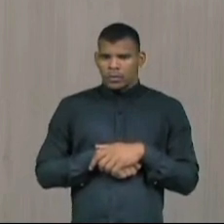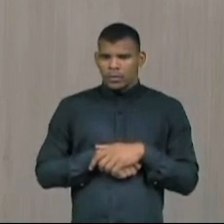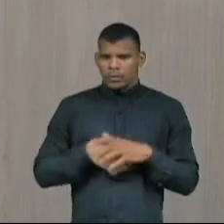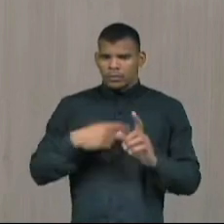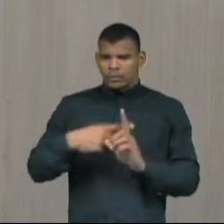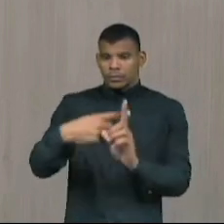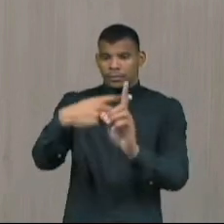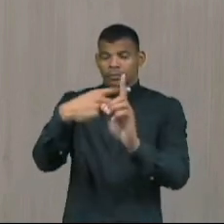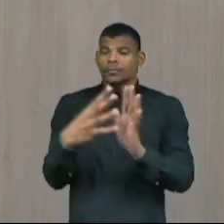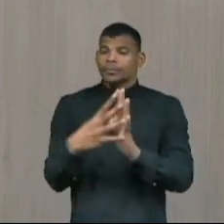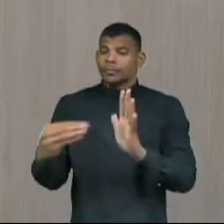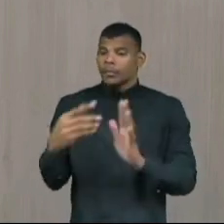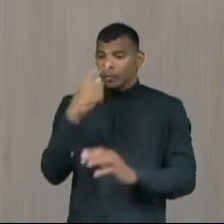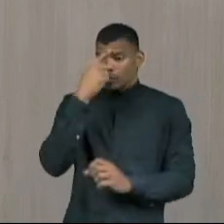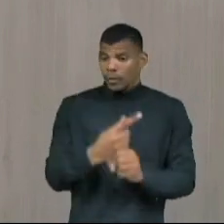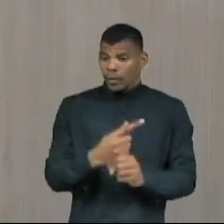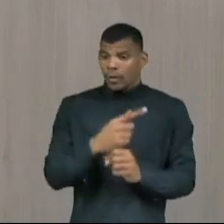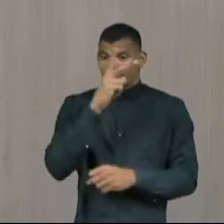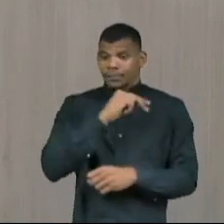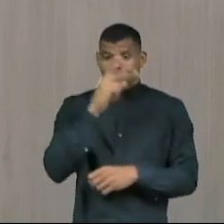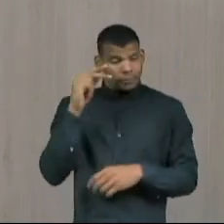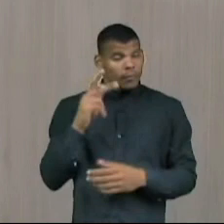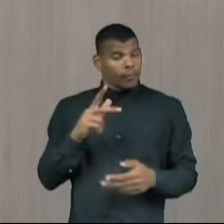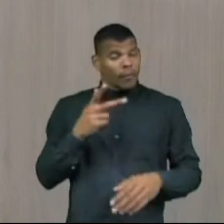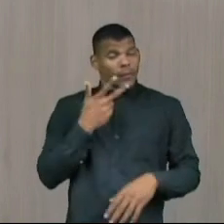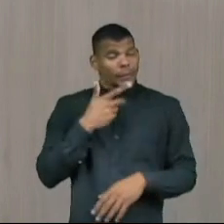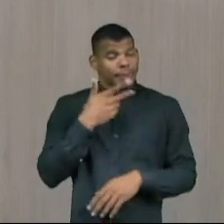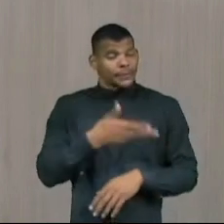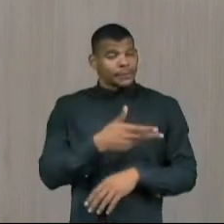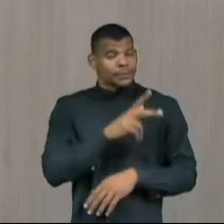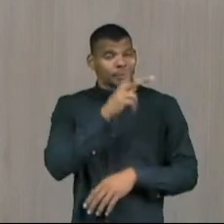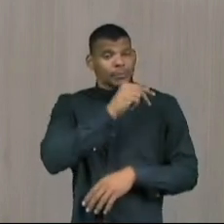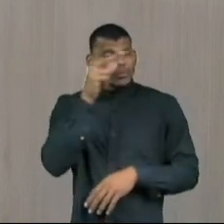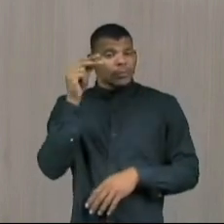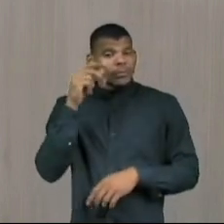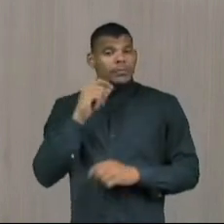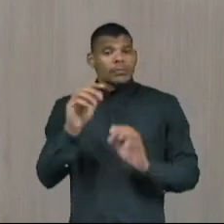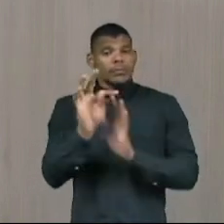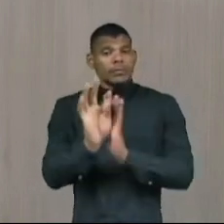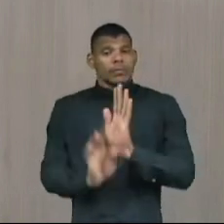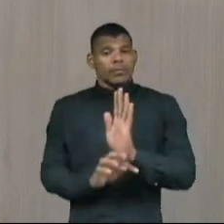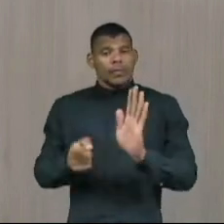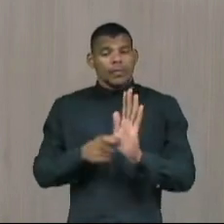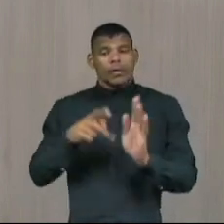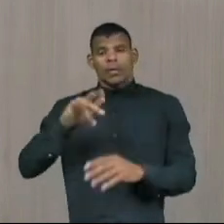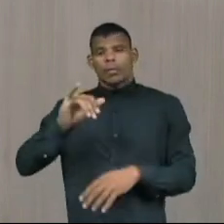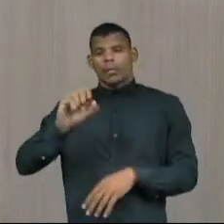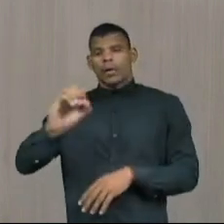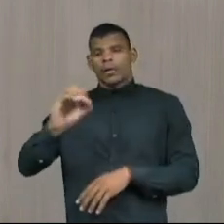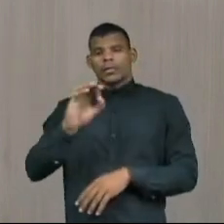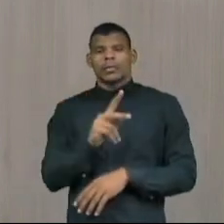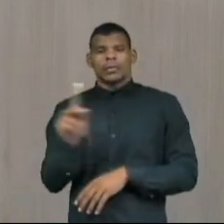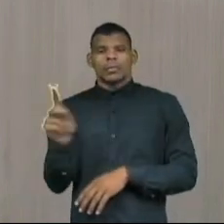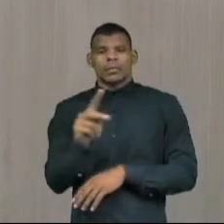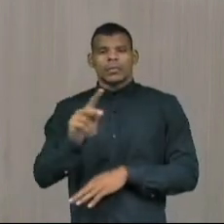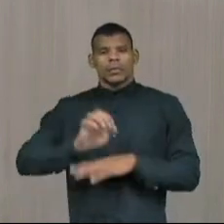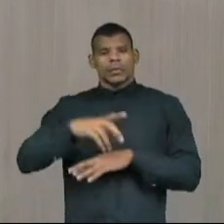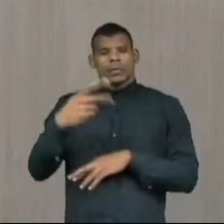da gestão municipal, da prefeitura de Fortaleza, mande a mensagem do piso dos professores para cá.